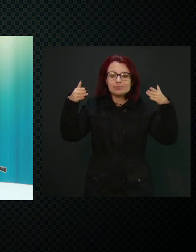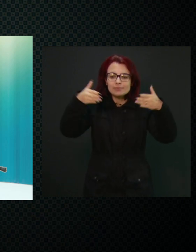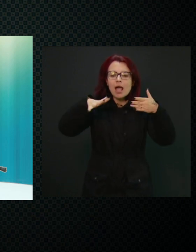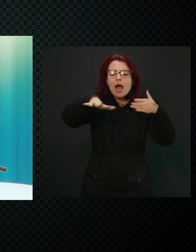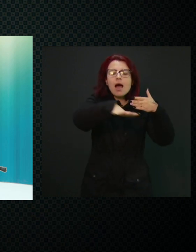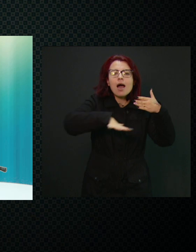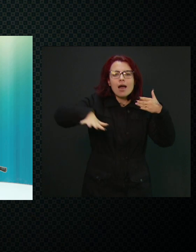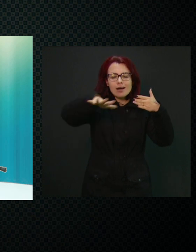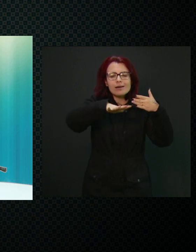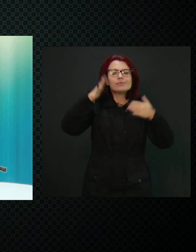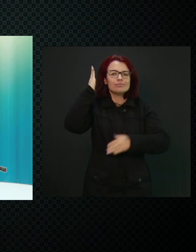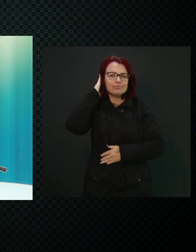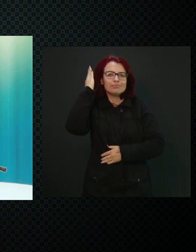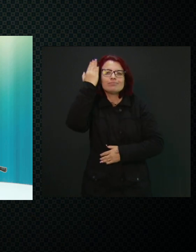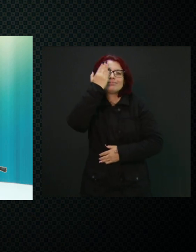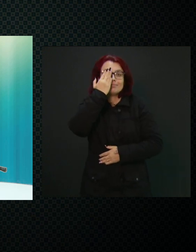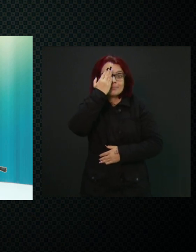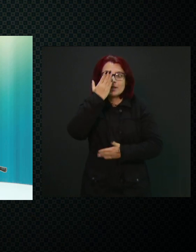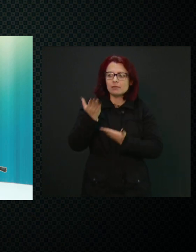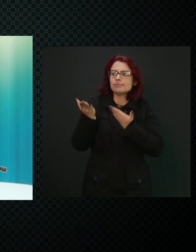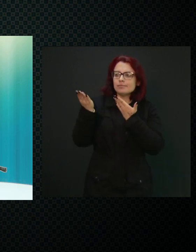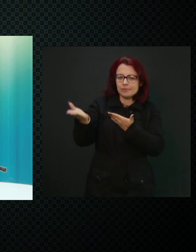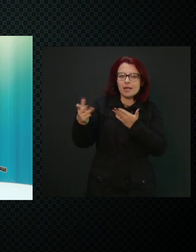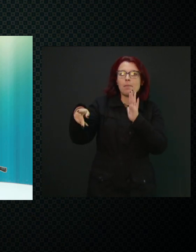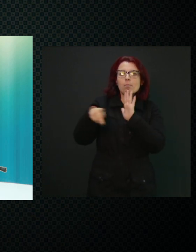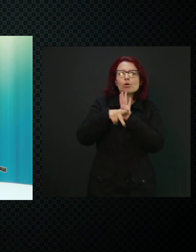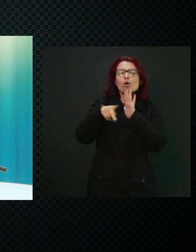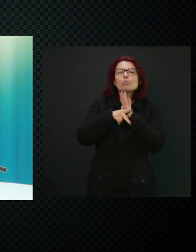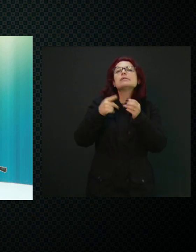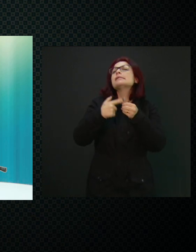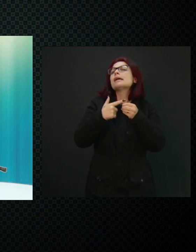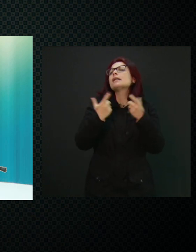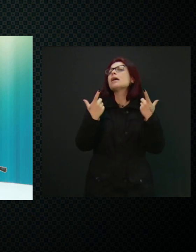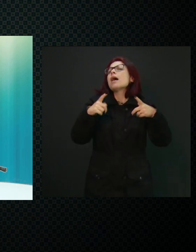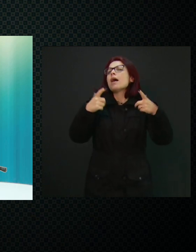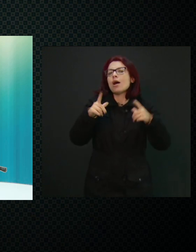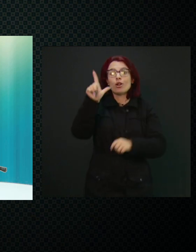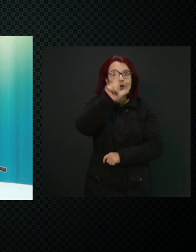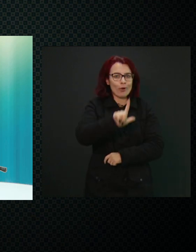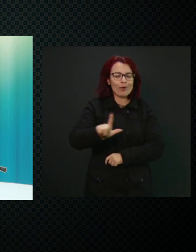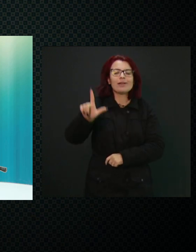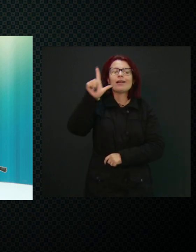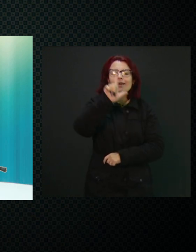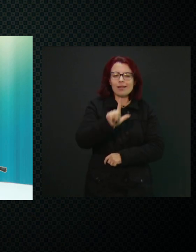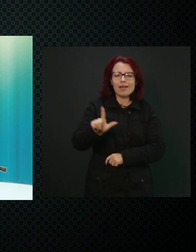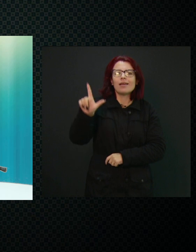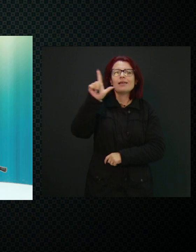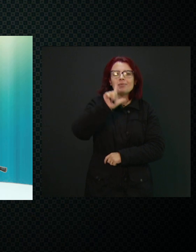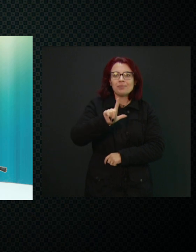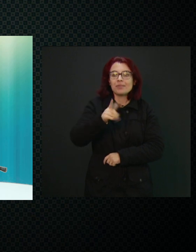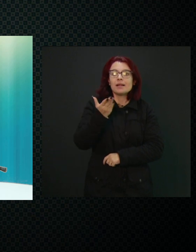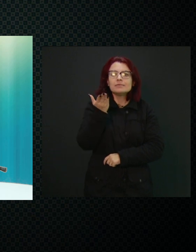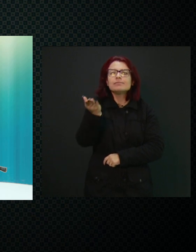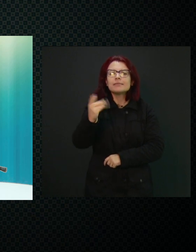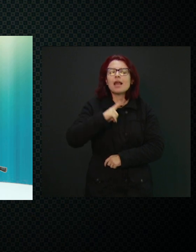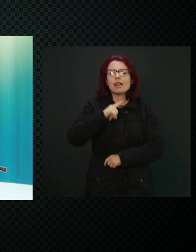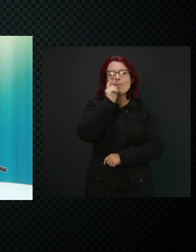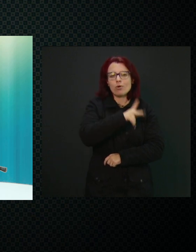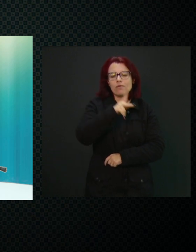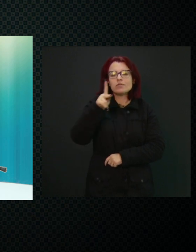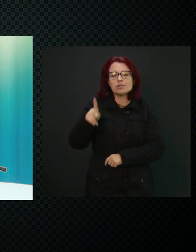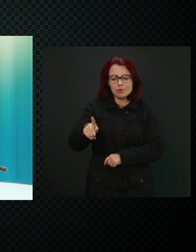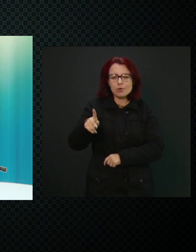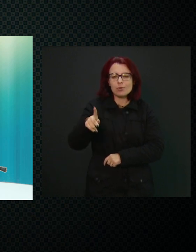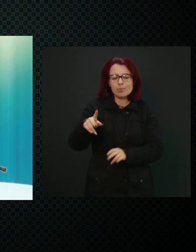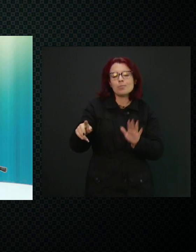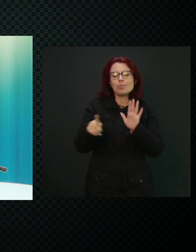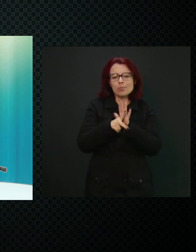profissionais profissionais, elas são da cidade de Londrina, elas são professoras da rede